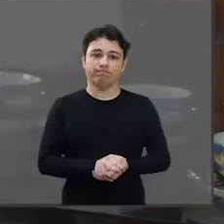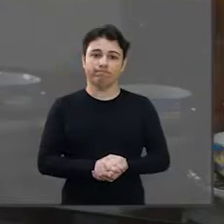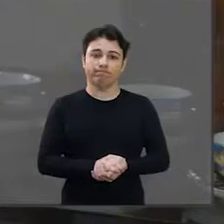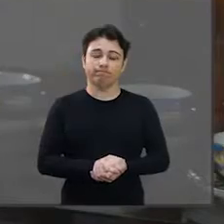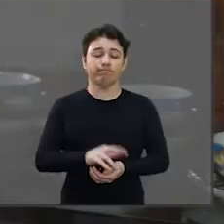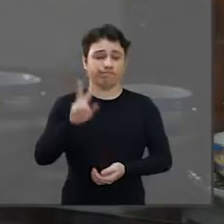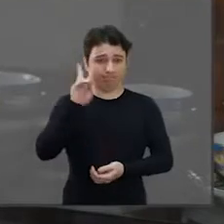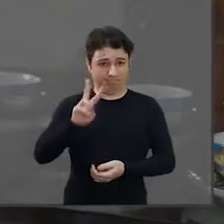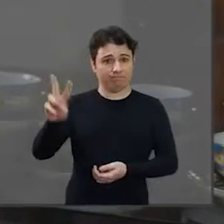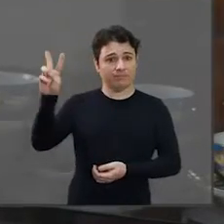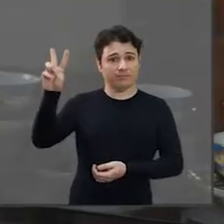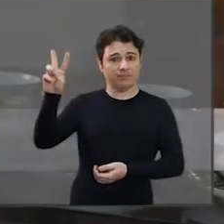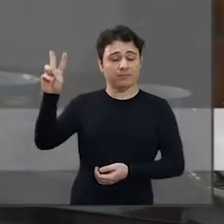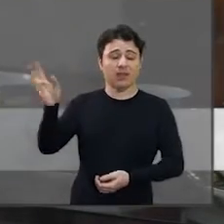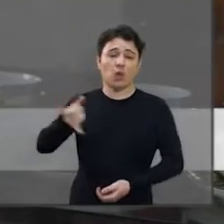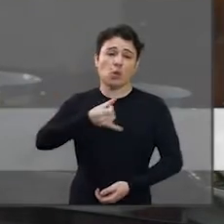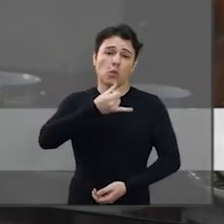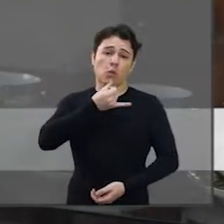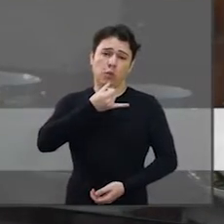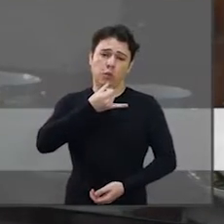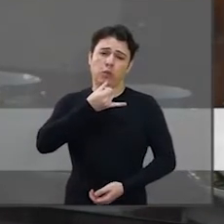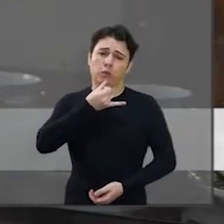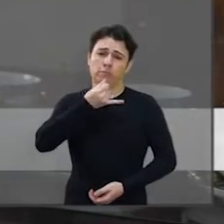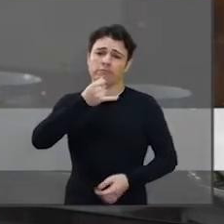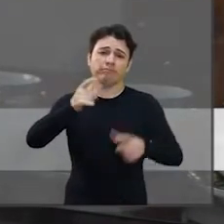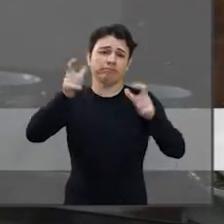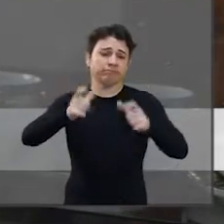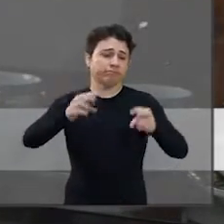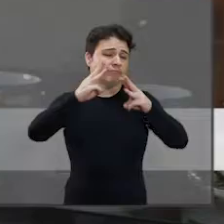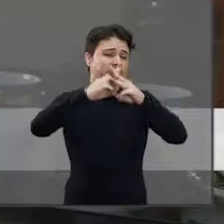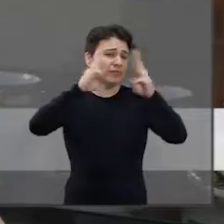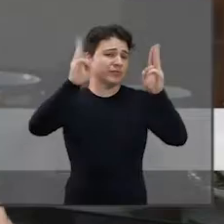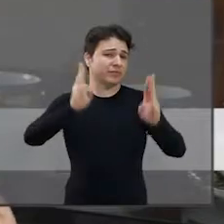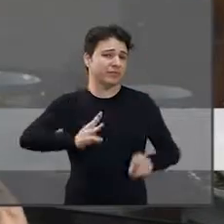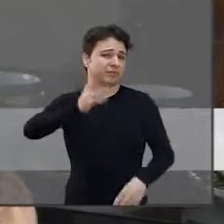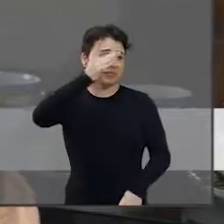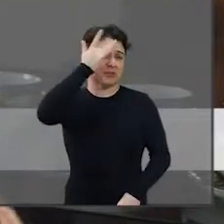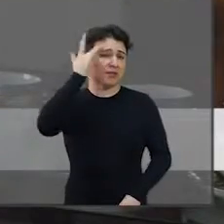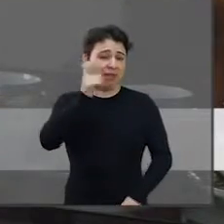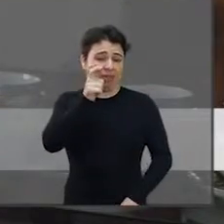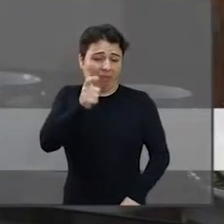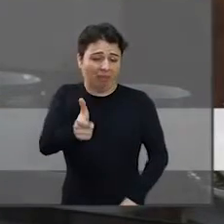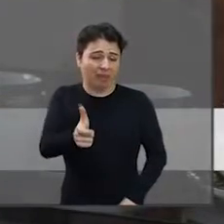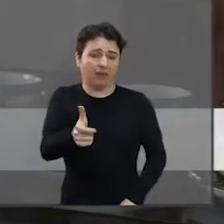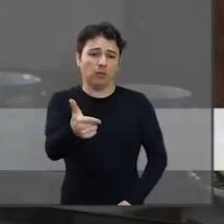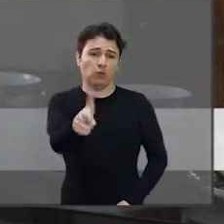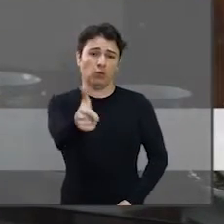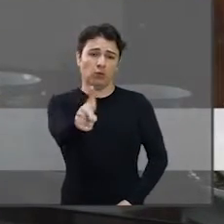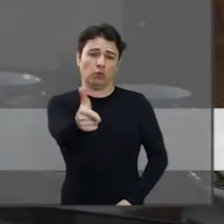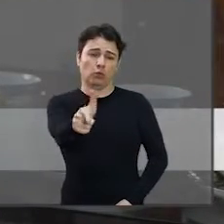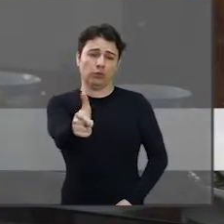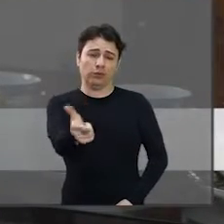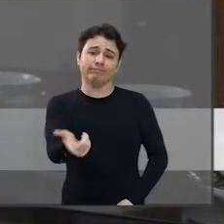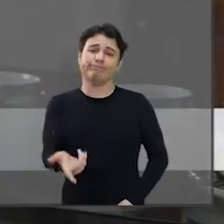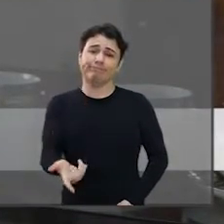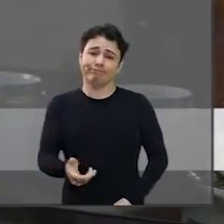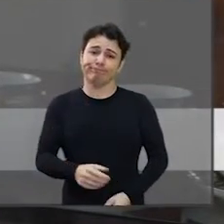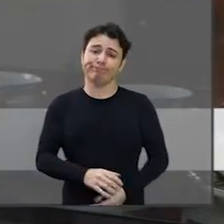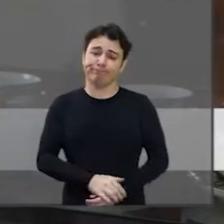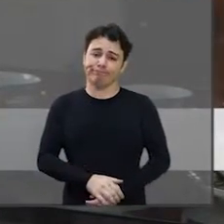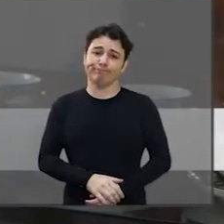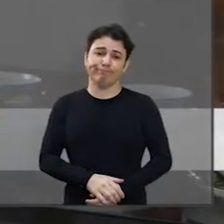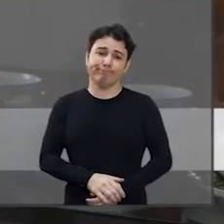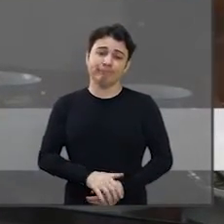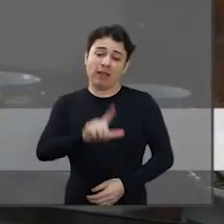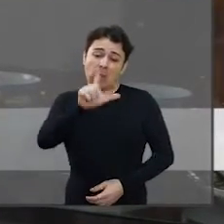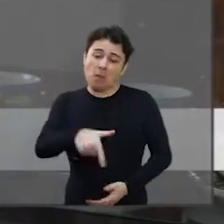É muito triste a gente ver, né? Porque, de repente, as pessoas só se atentam para a importância do museu quando é